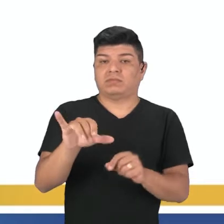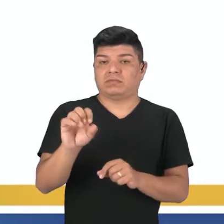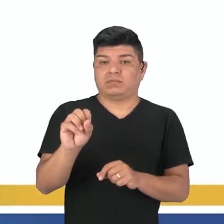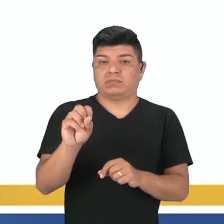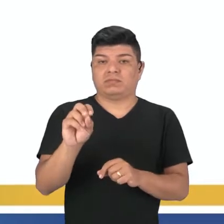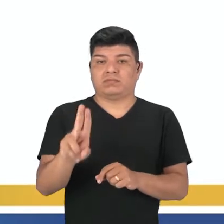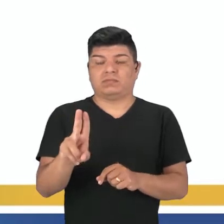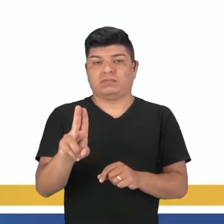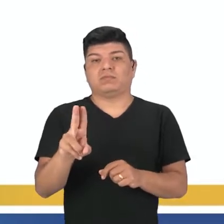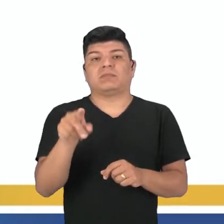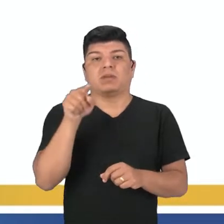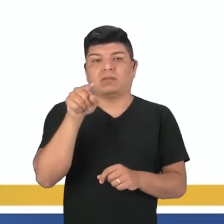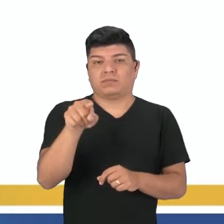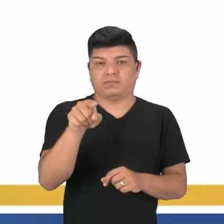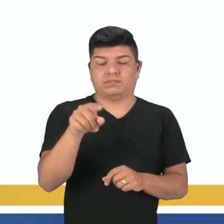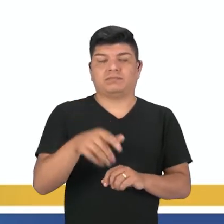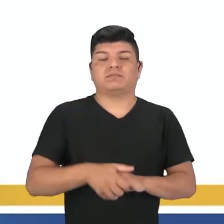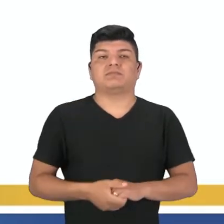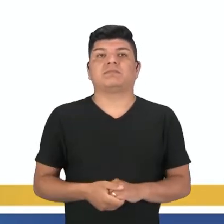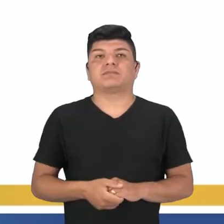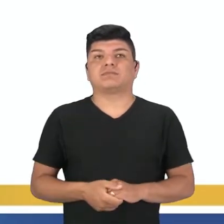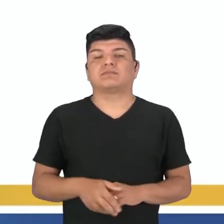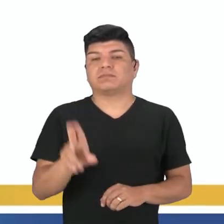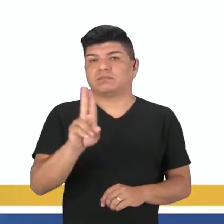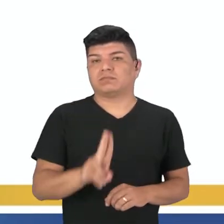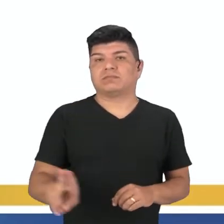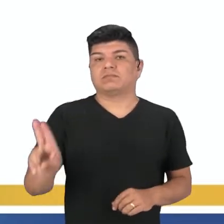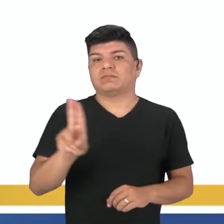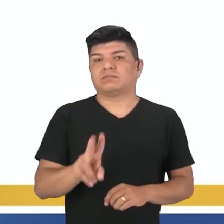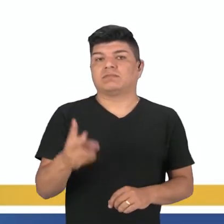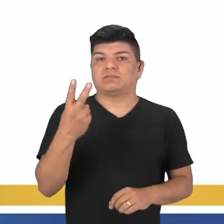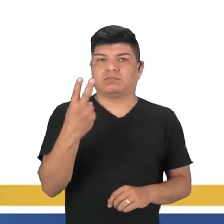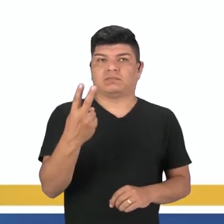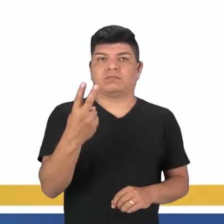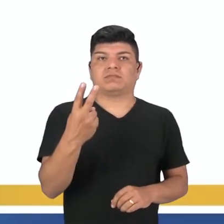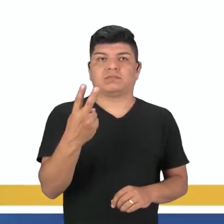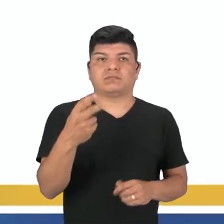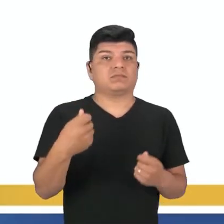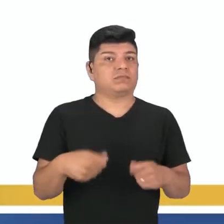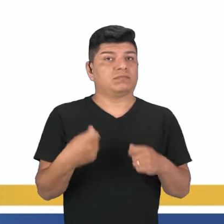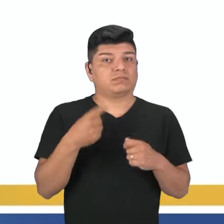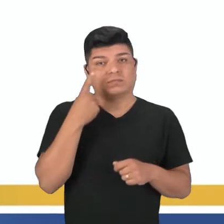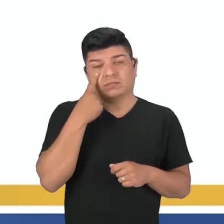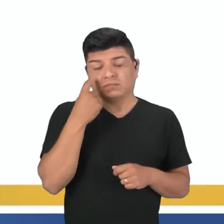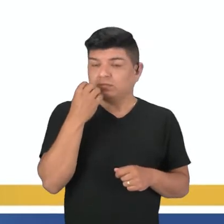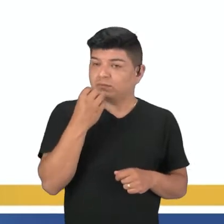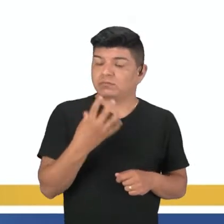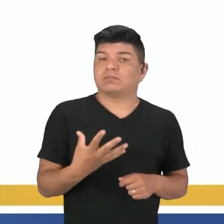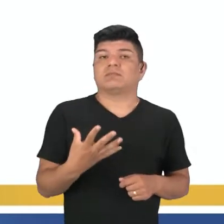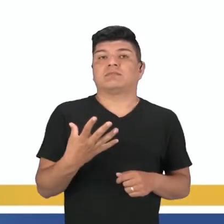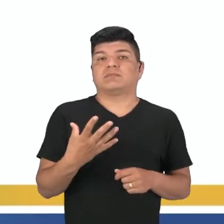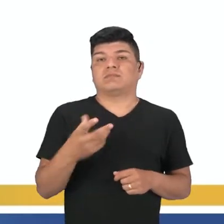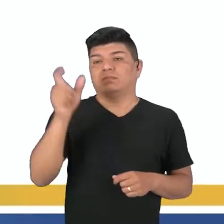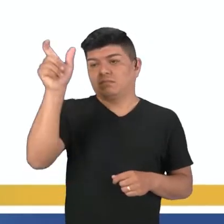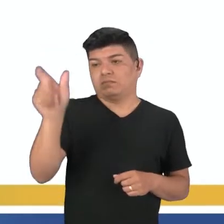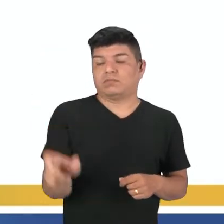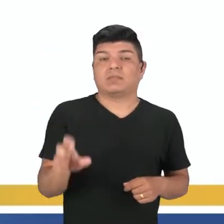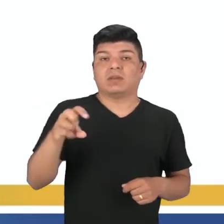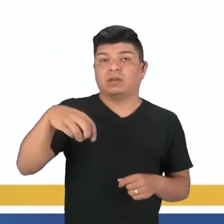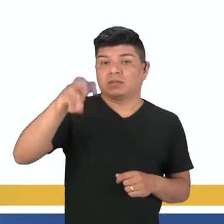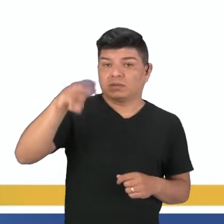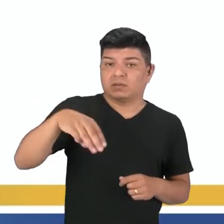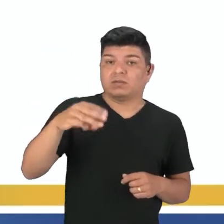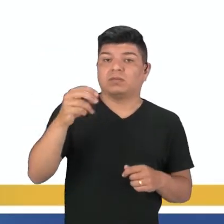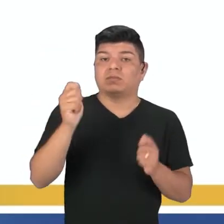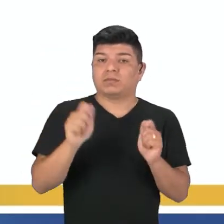você do singular, né? Ok? Então a gente vai usar essas duas conjugações. Vocês precisam observar bem quem é o sujeito da frase